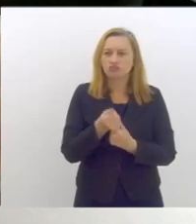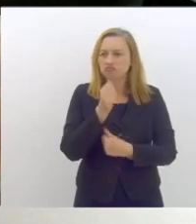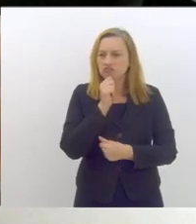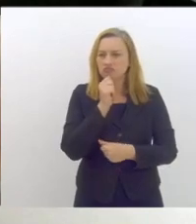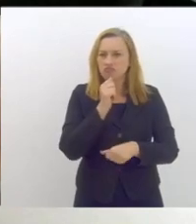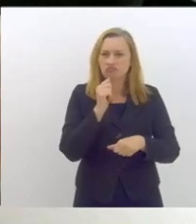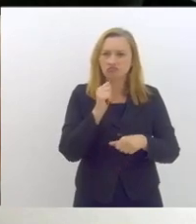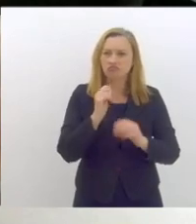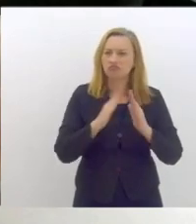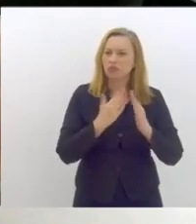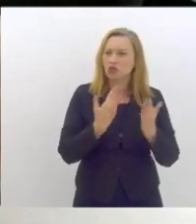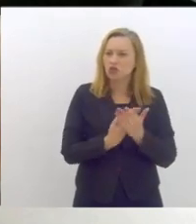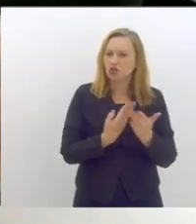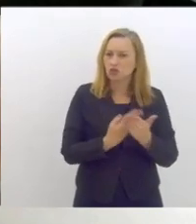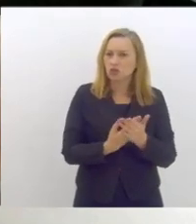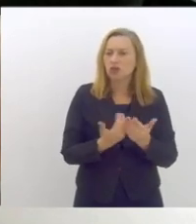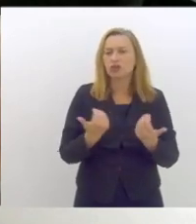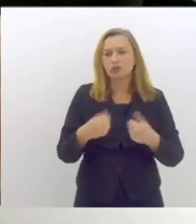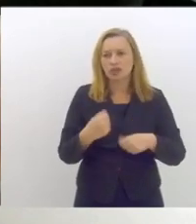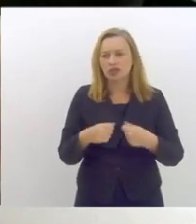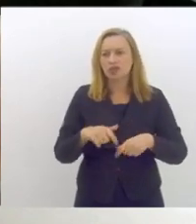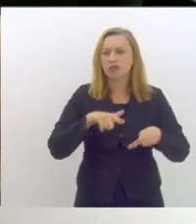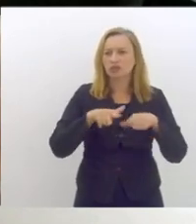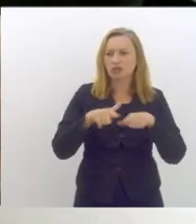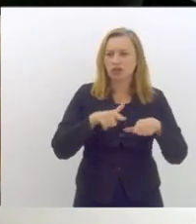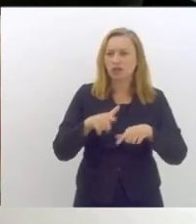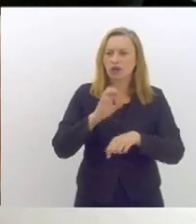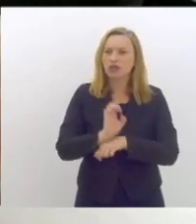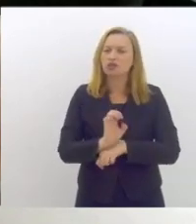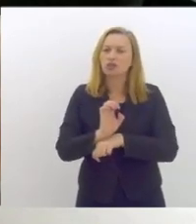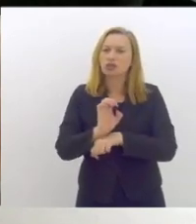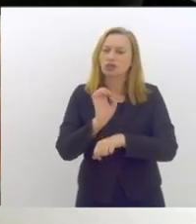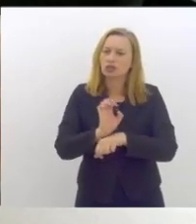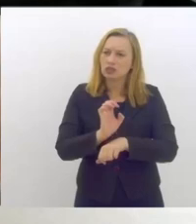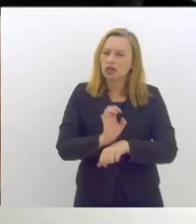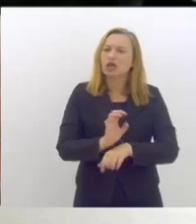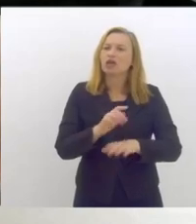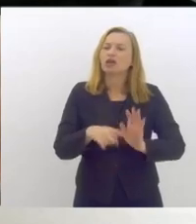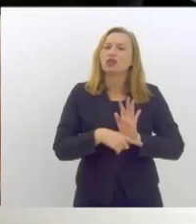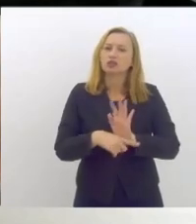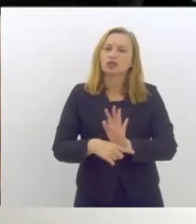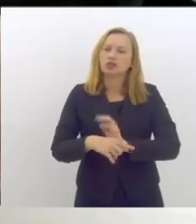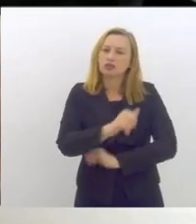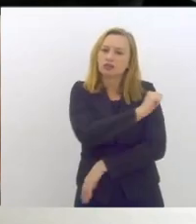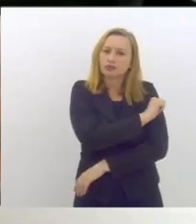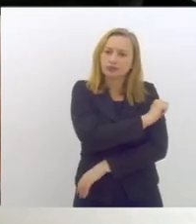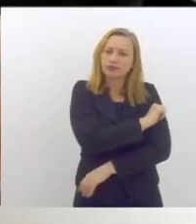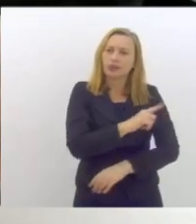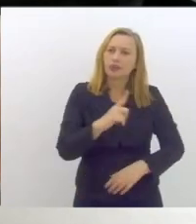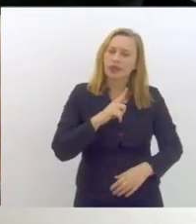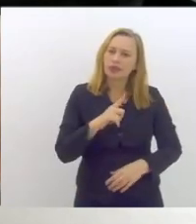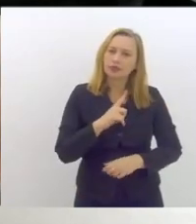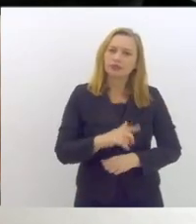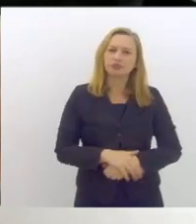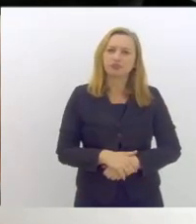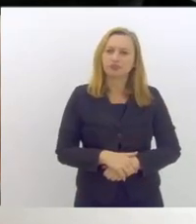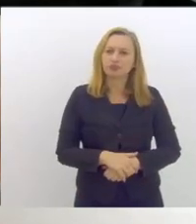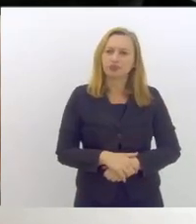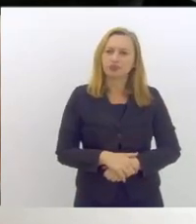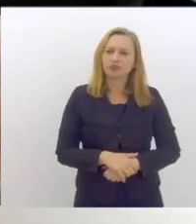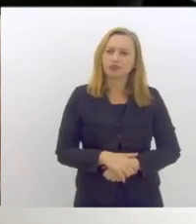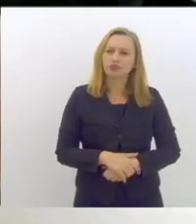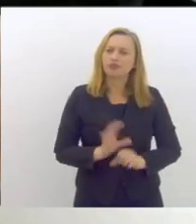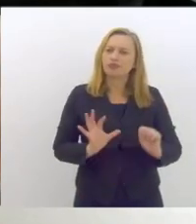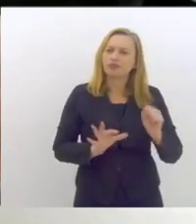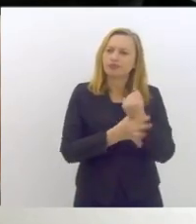da escola e deveria ser um trabalho do Estado ajudar nesse quesito os alunos para que eles tenham uma